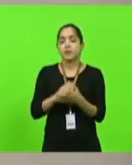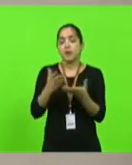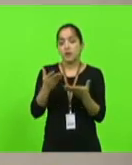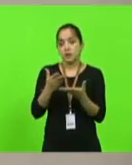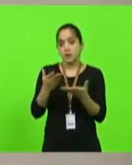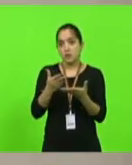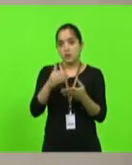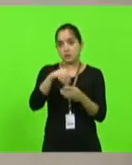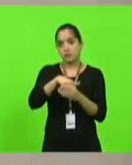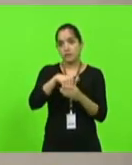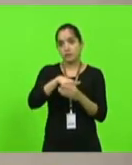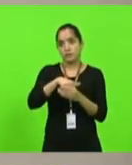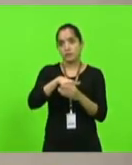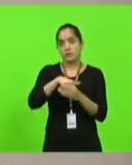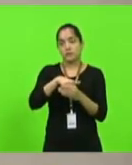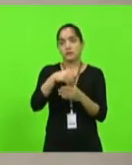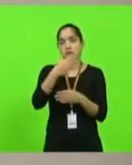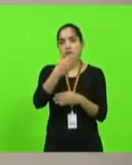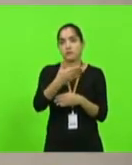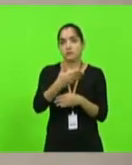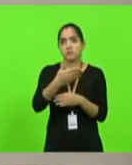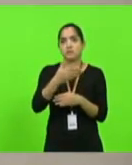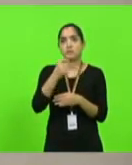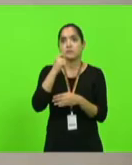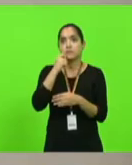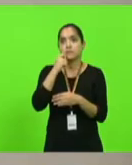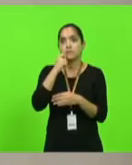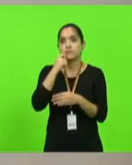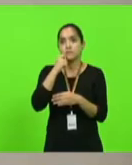vota a deputada Catarina Campanholo Galvão?